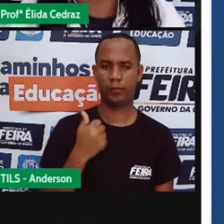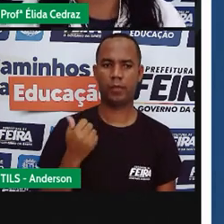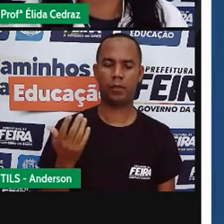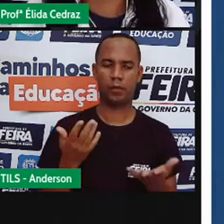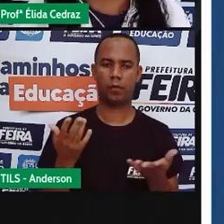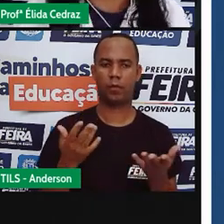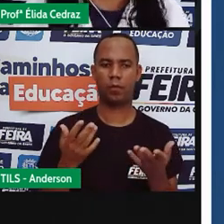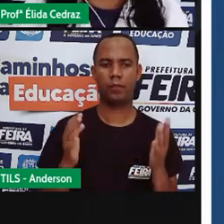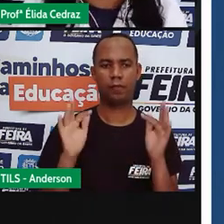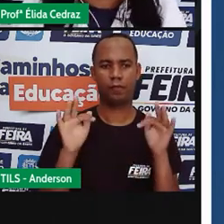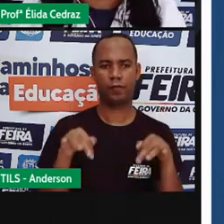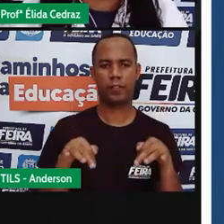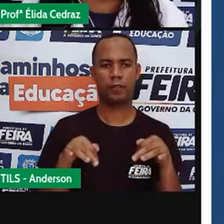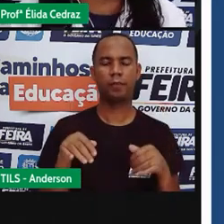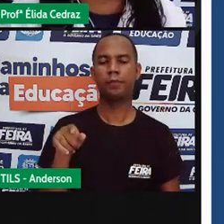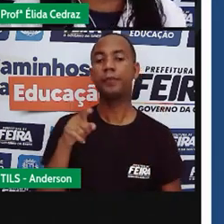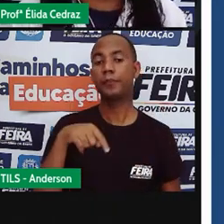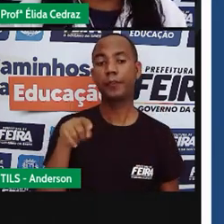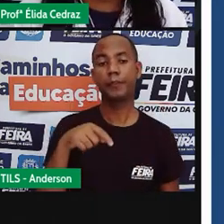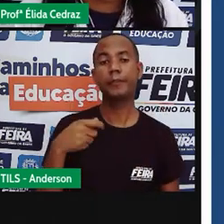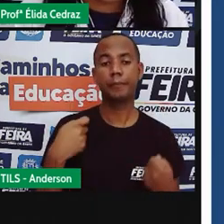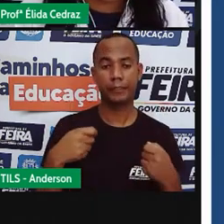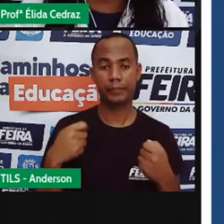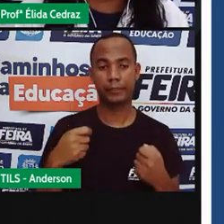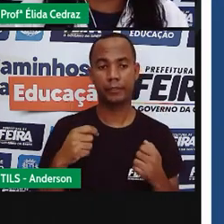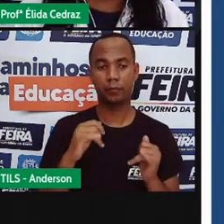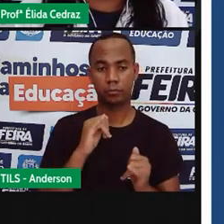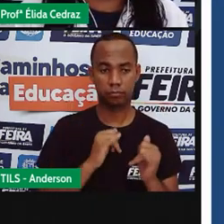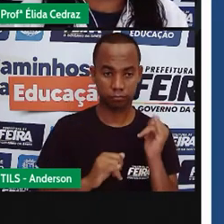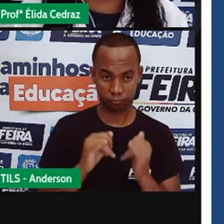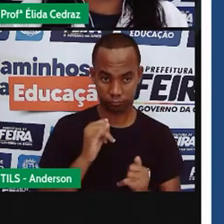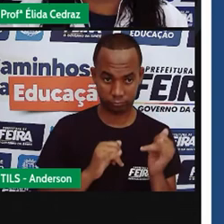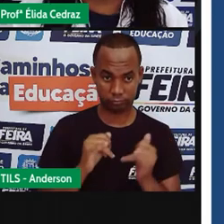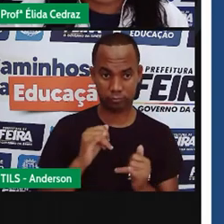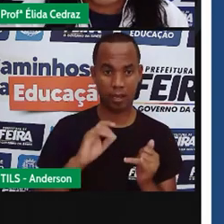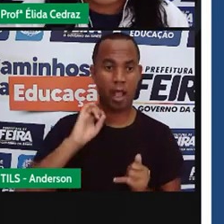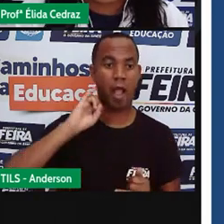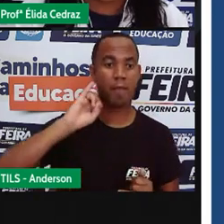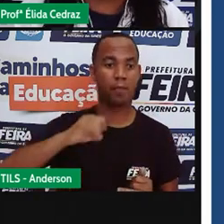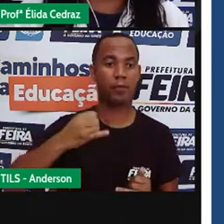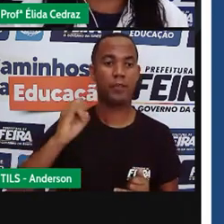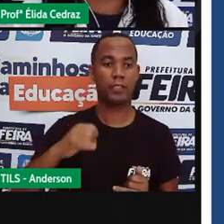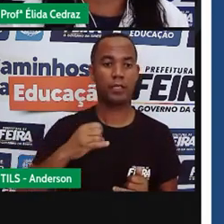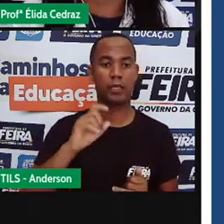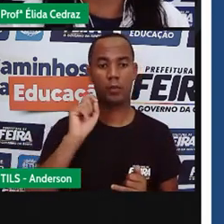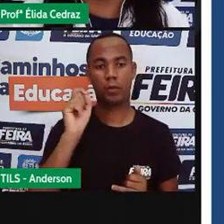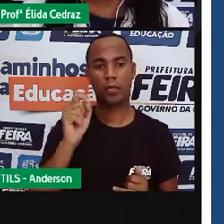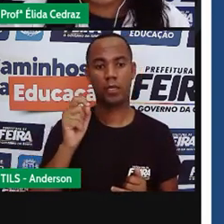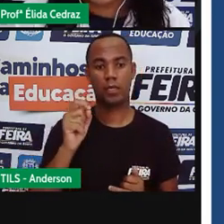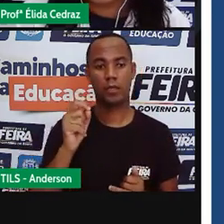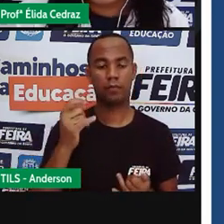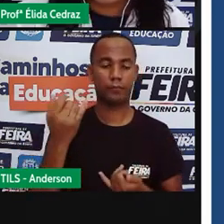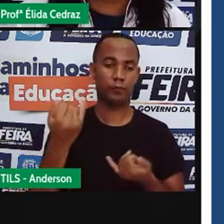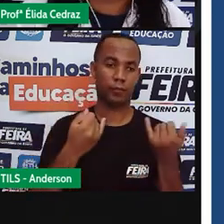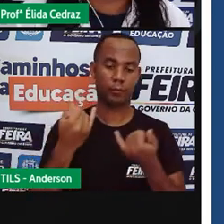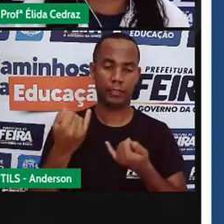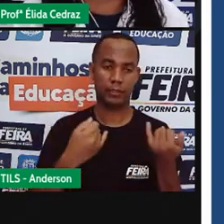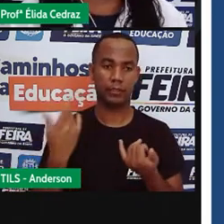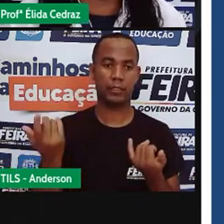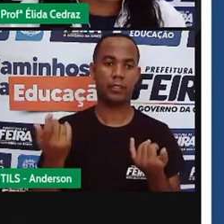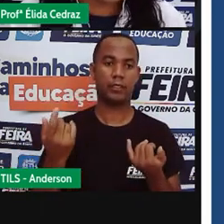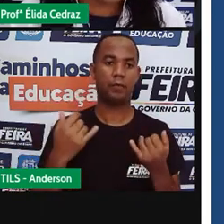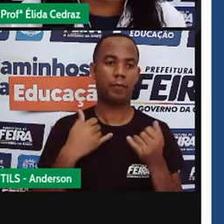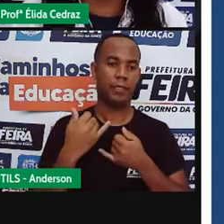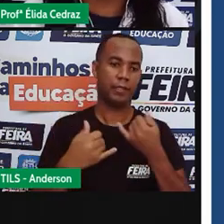precisamos aproveitar a internet para coisas boas ficar informados nos